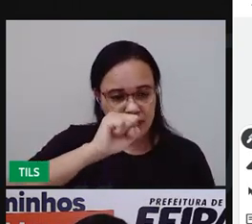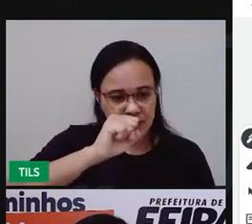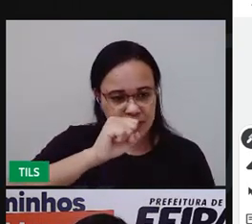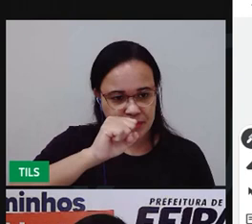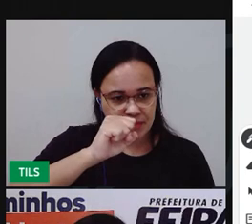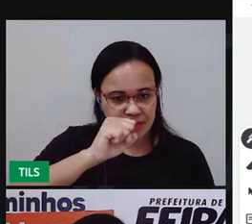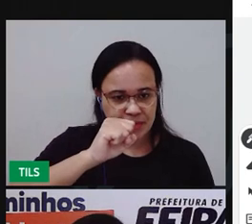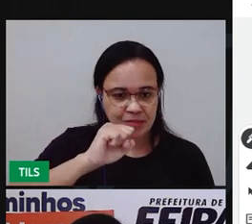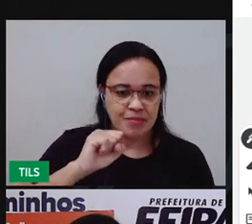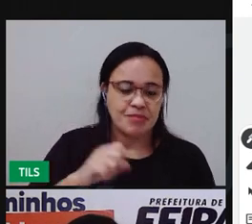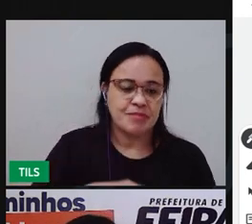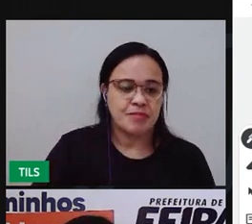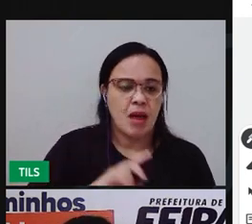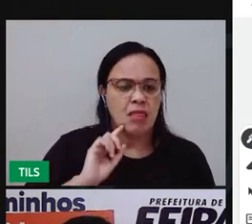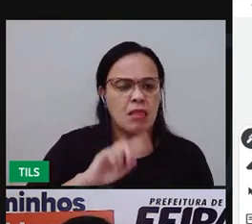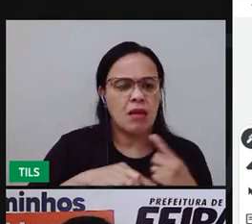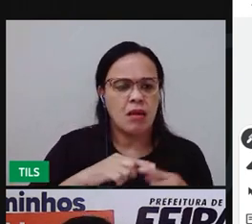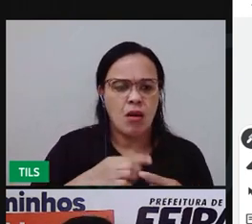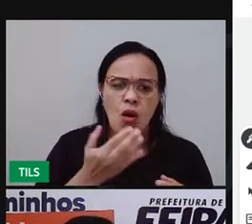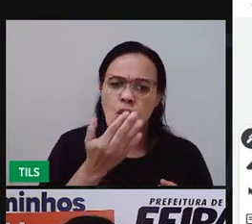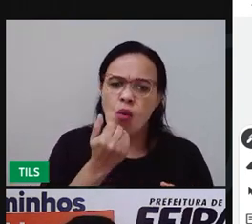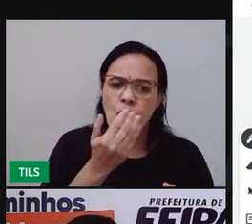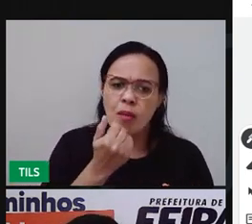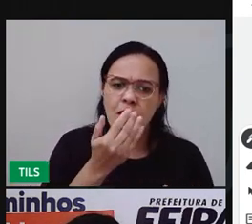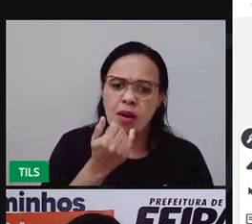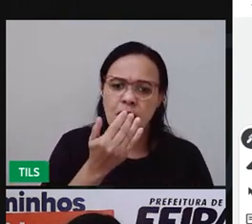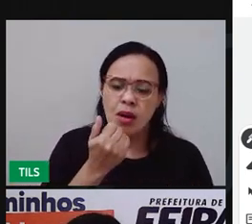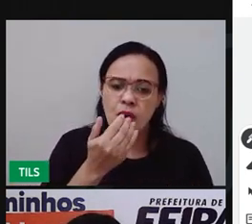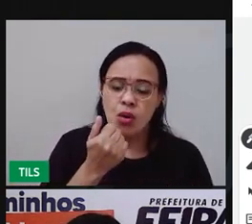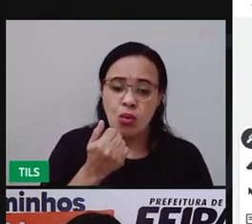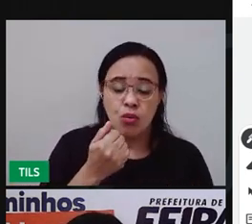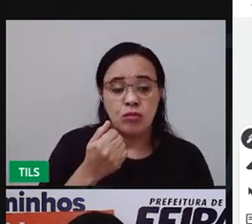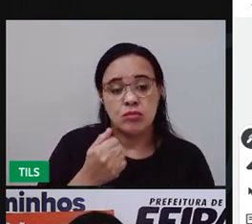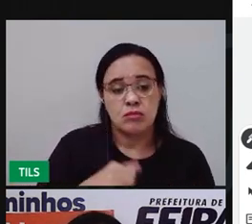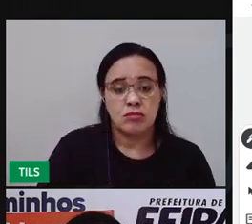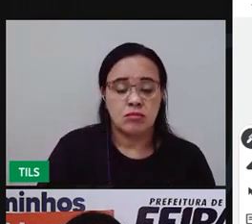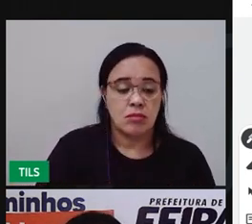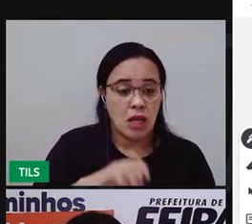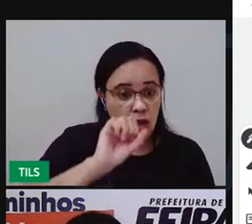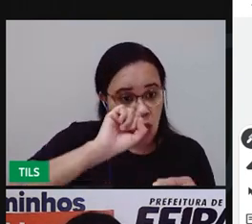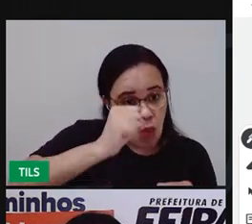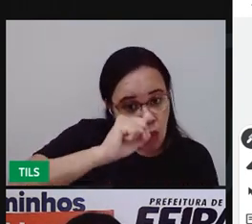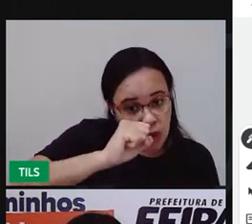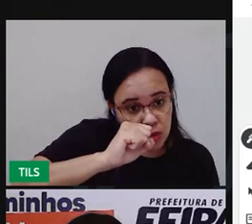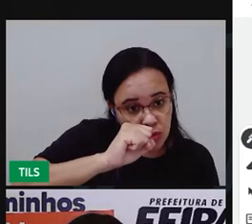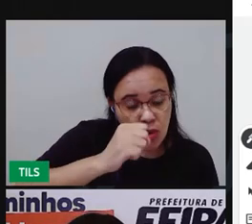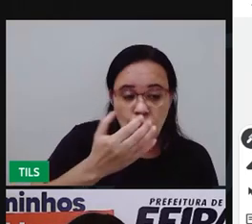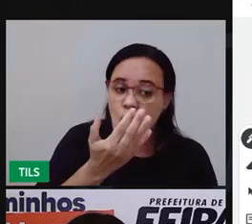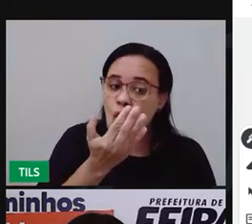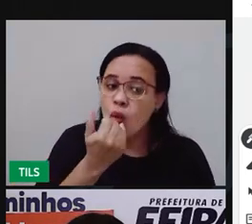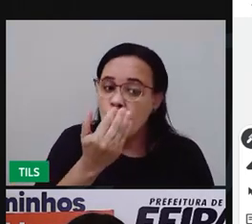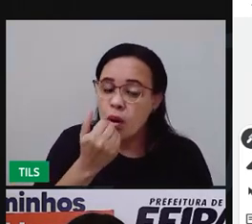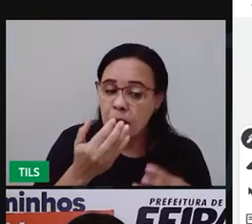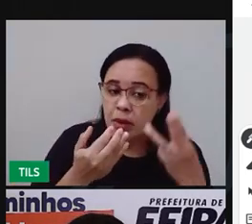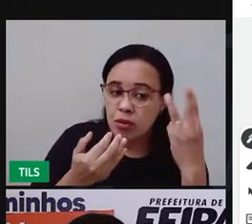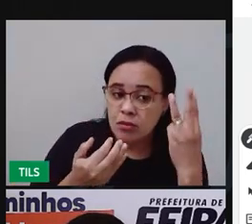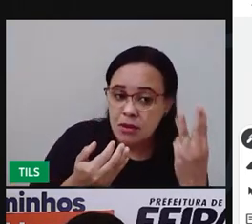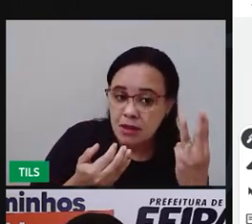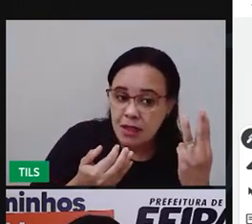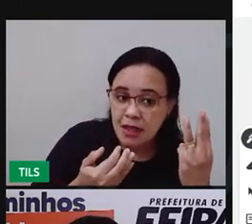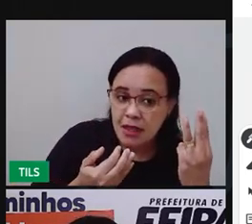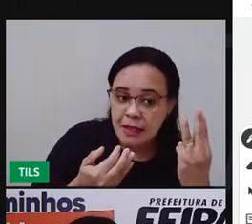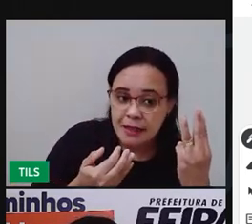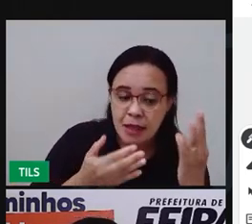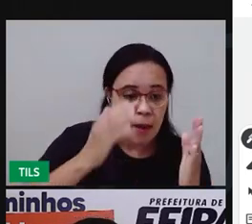E ela comeu três. Se ela comeu, então ela perdeu,